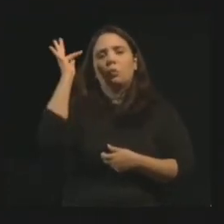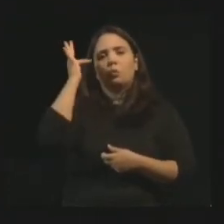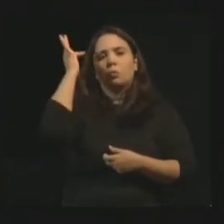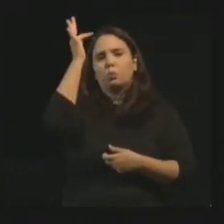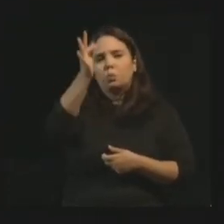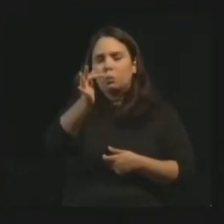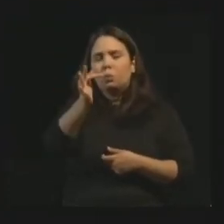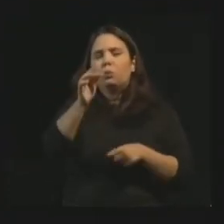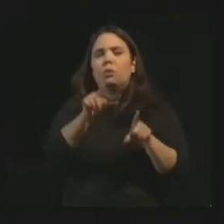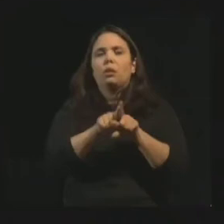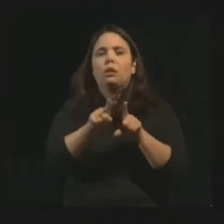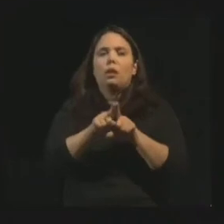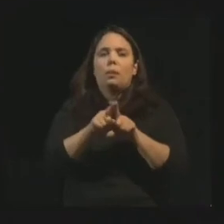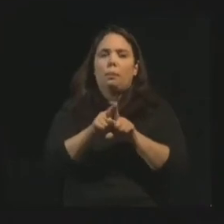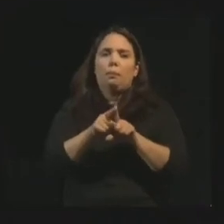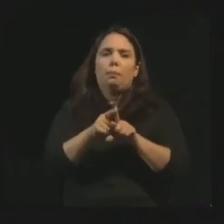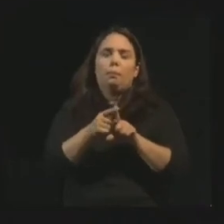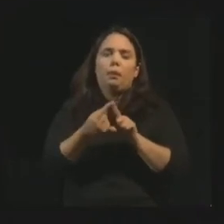Coisas do passado, tudo bem.